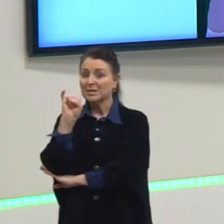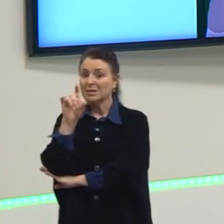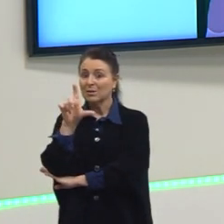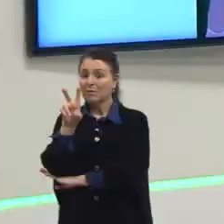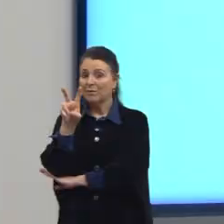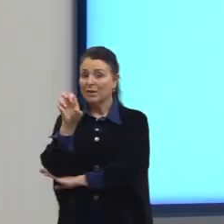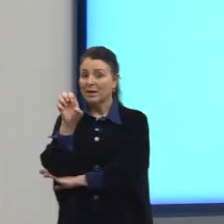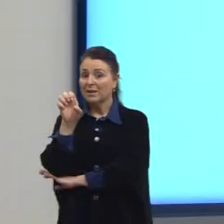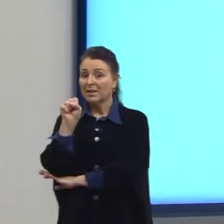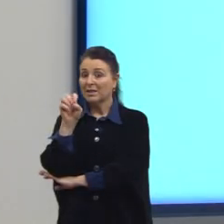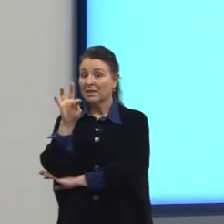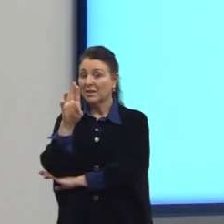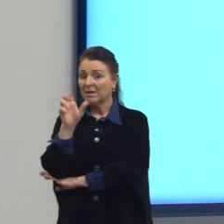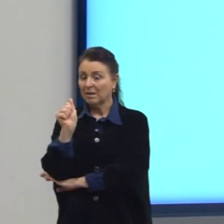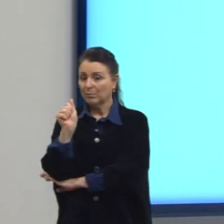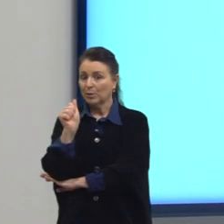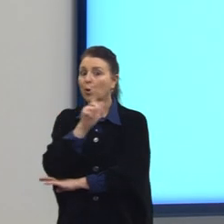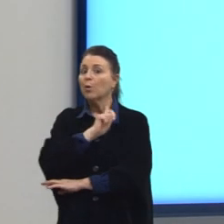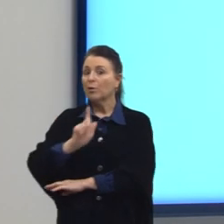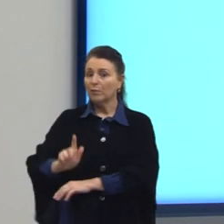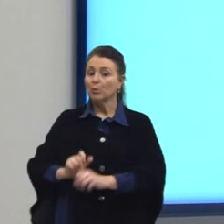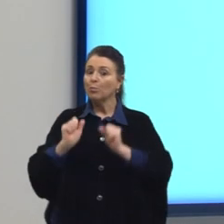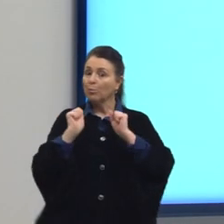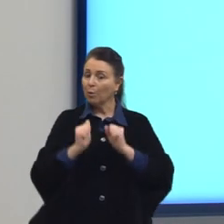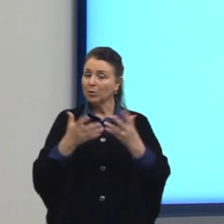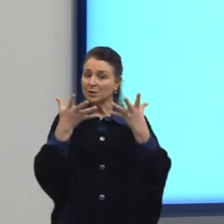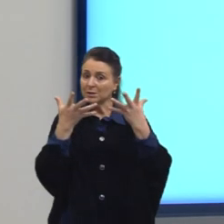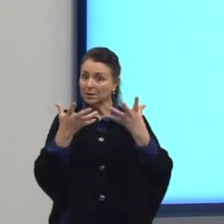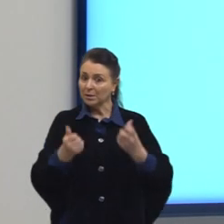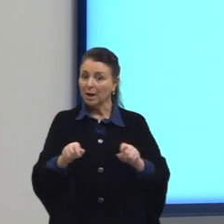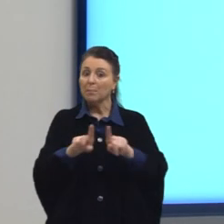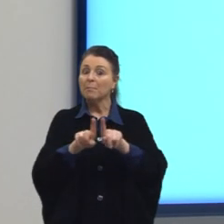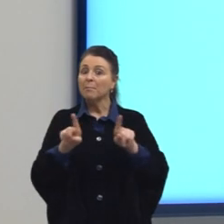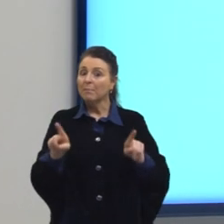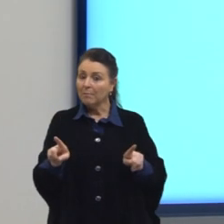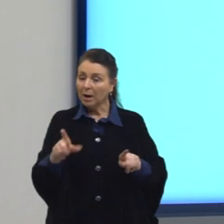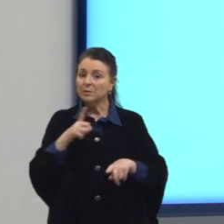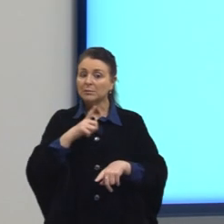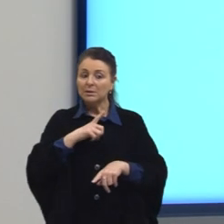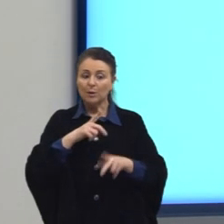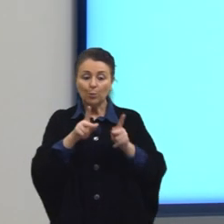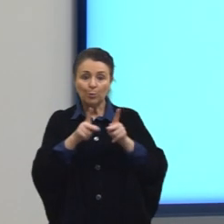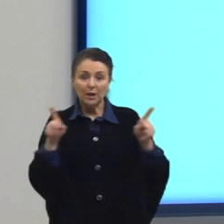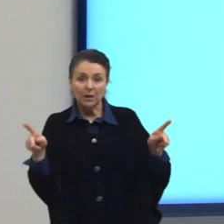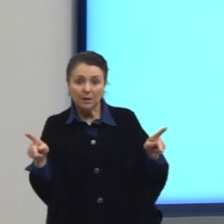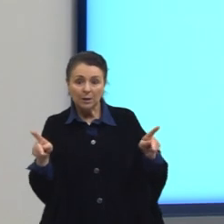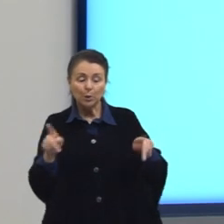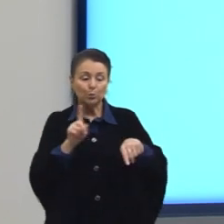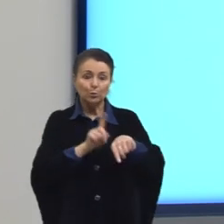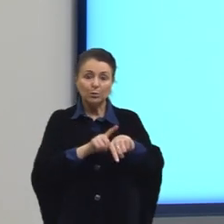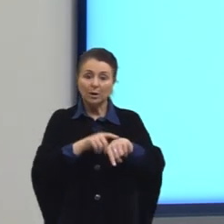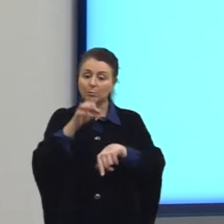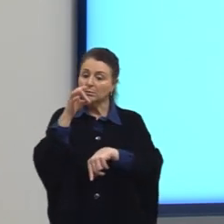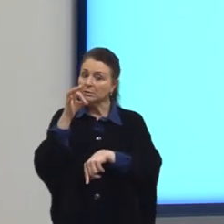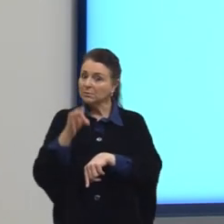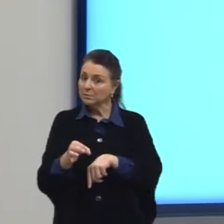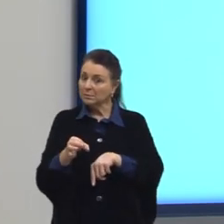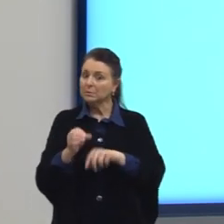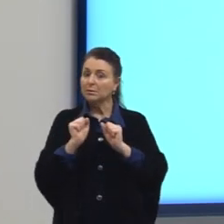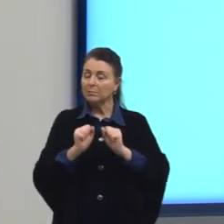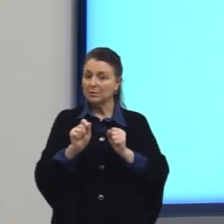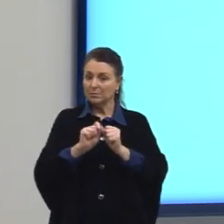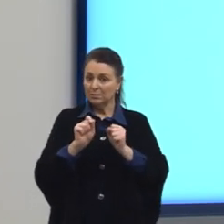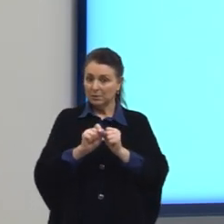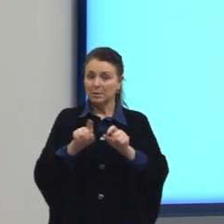governo federal, ele pode autorizar a caça de determinados animais, mas tem que ver, né? O período, tem que ver o determinado período e